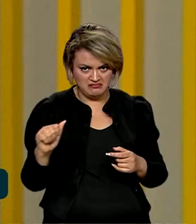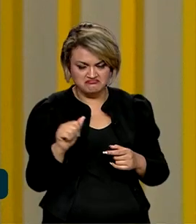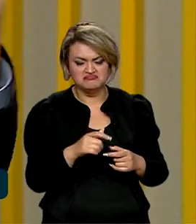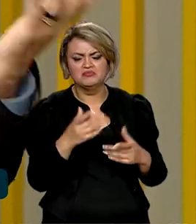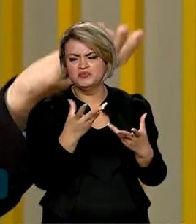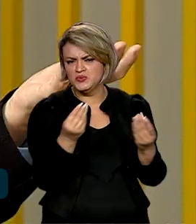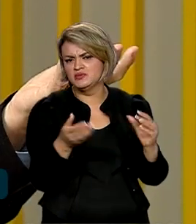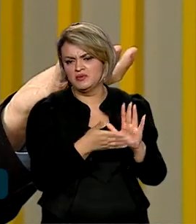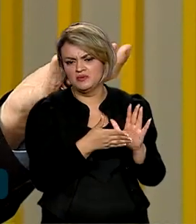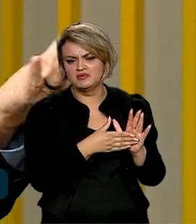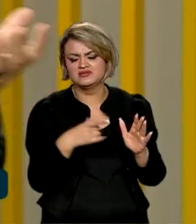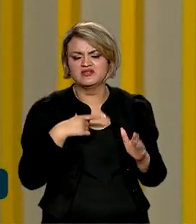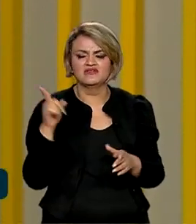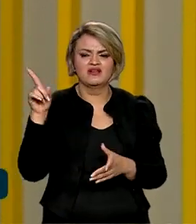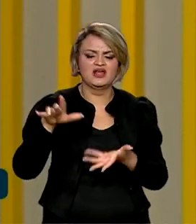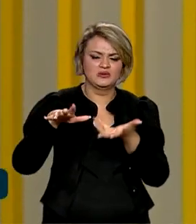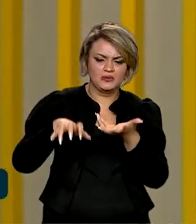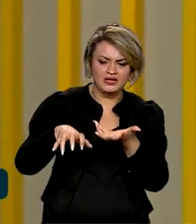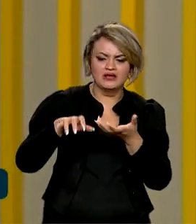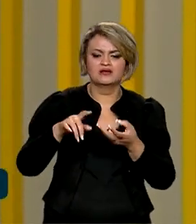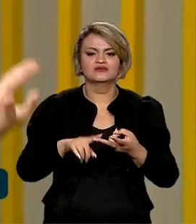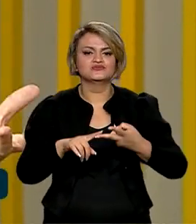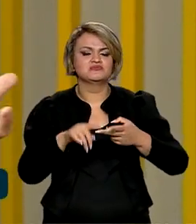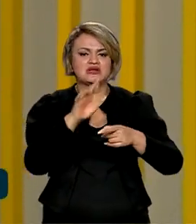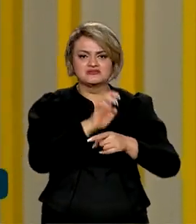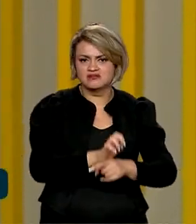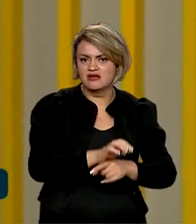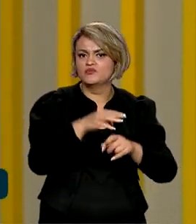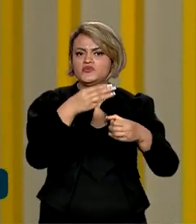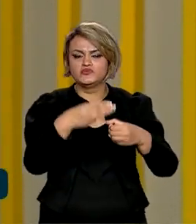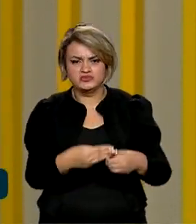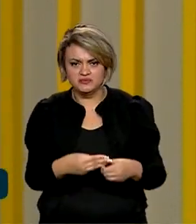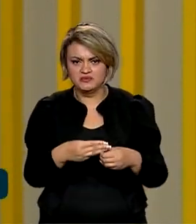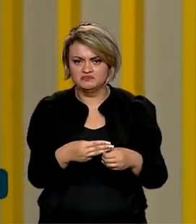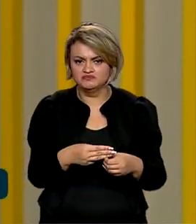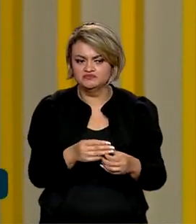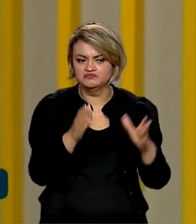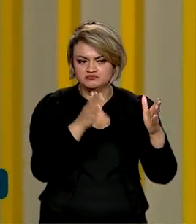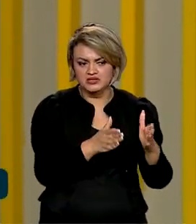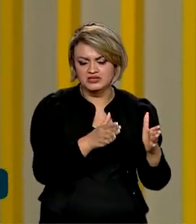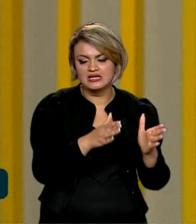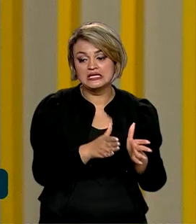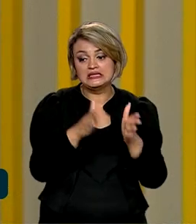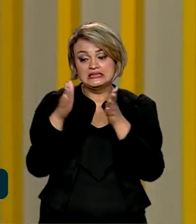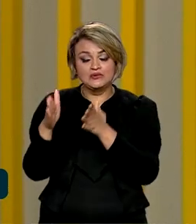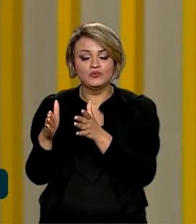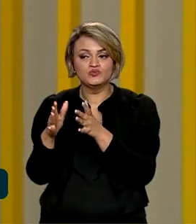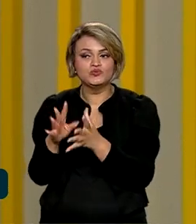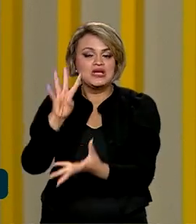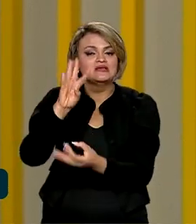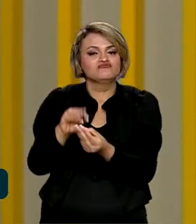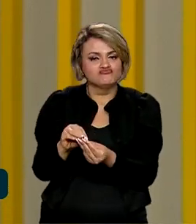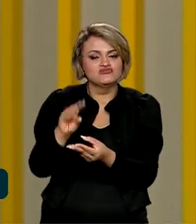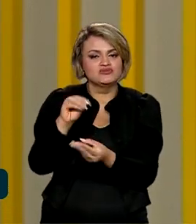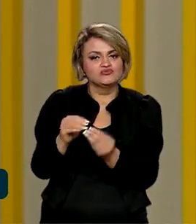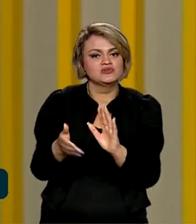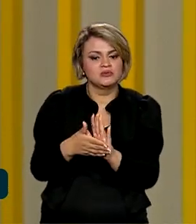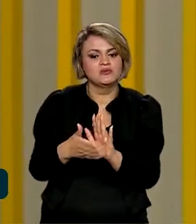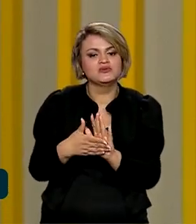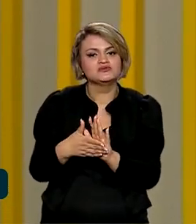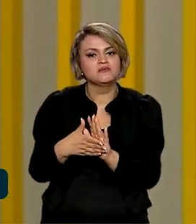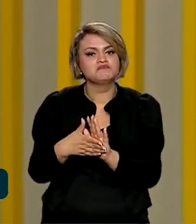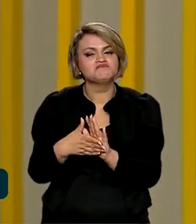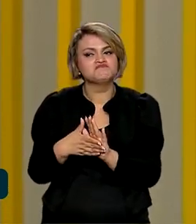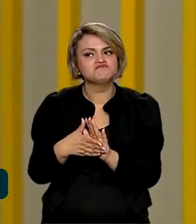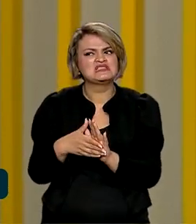vieram para o Congresso Nacional, para estados, para municípios, mas o grosso dessas propostas. Eu diria que